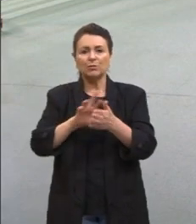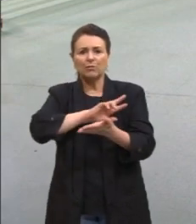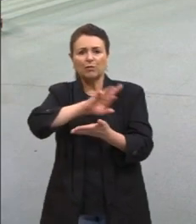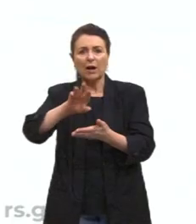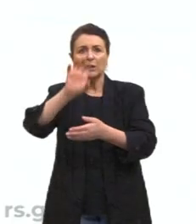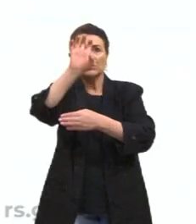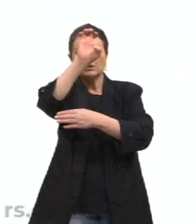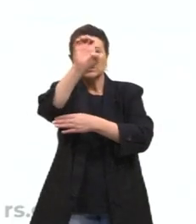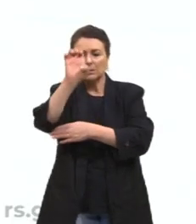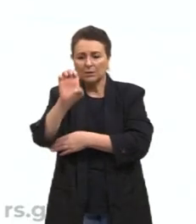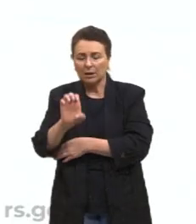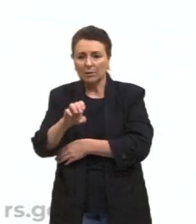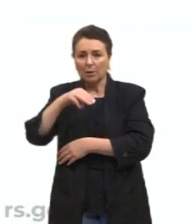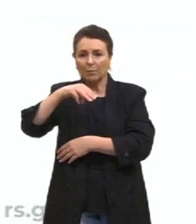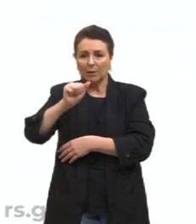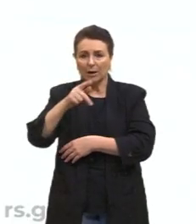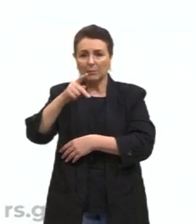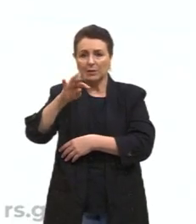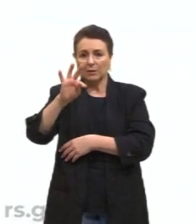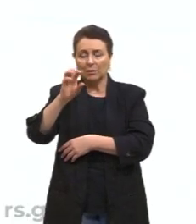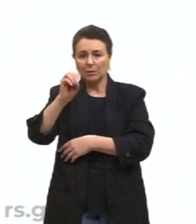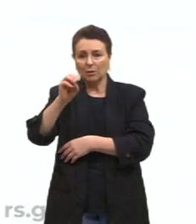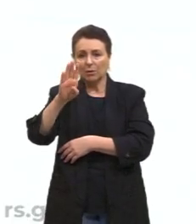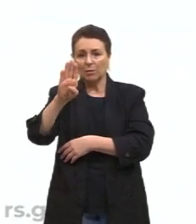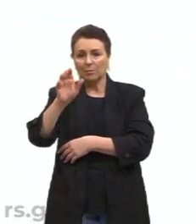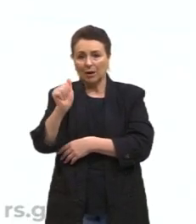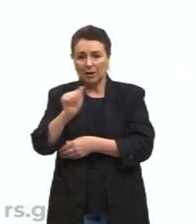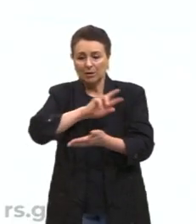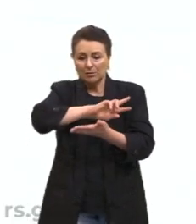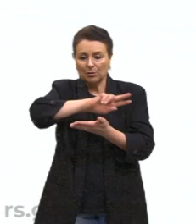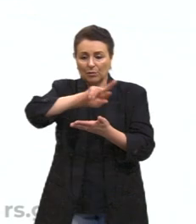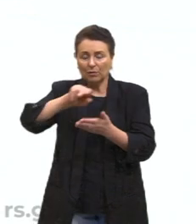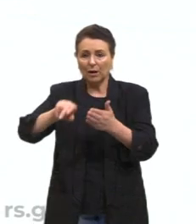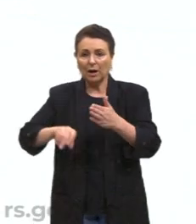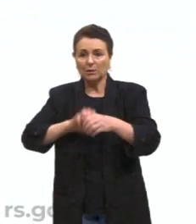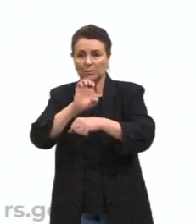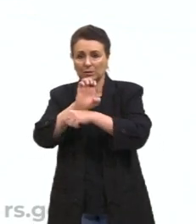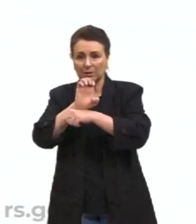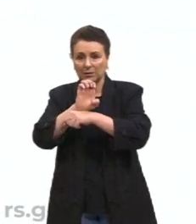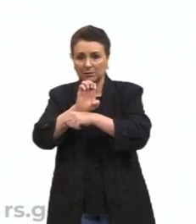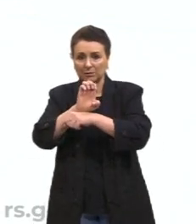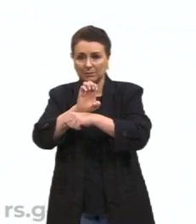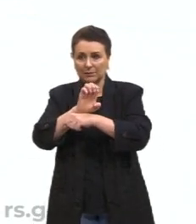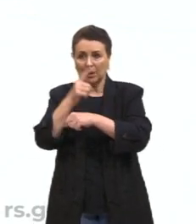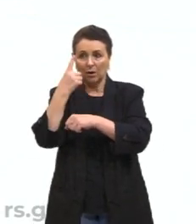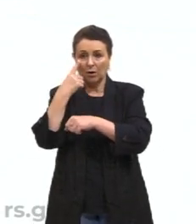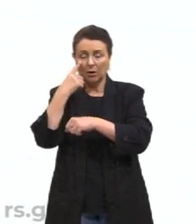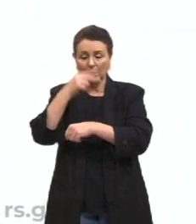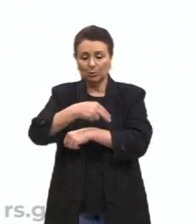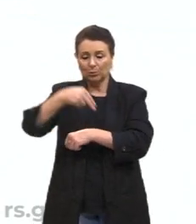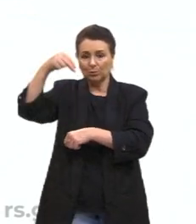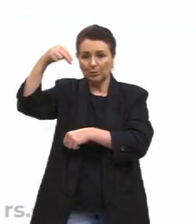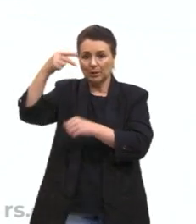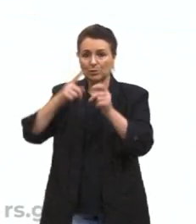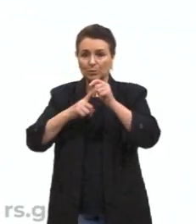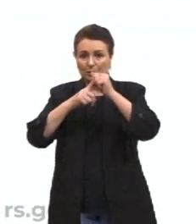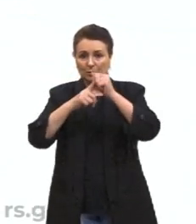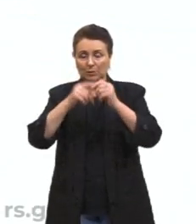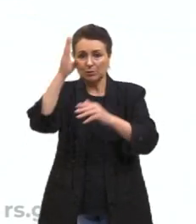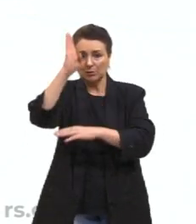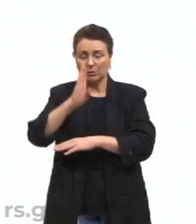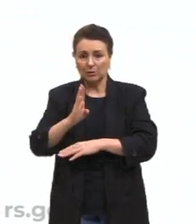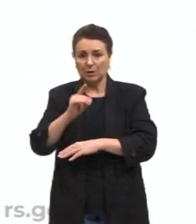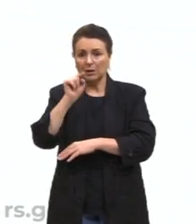Mapitoba, Maranhão, Piauí, Tocantins e Bahia, então, fica dentro dessa área aí também, alguns